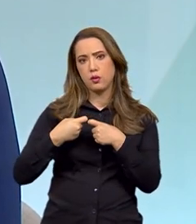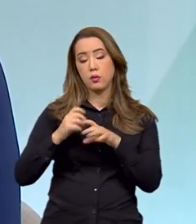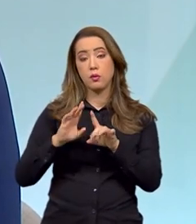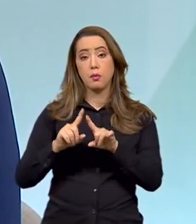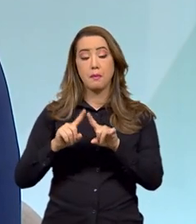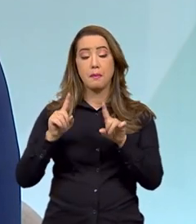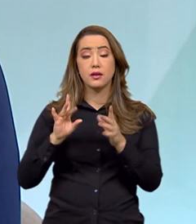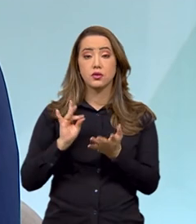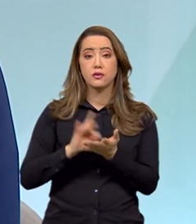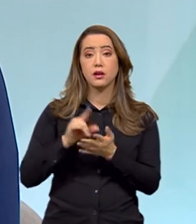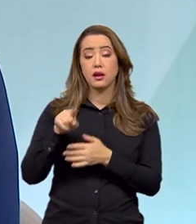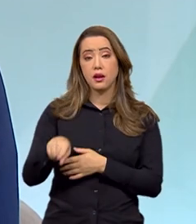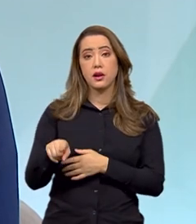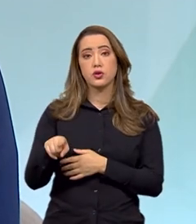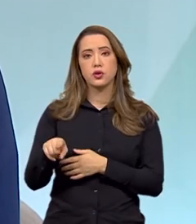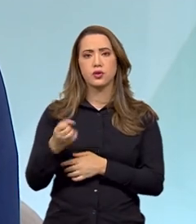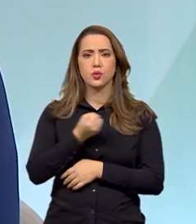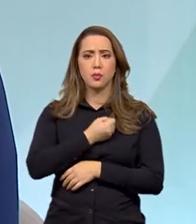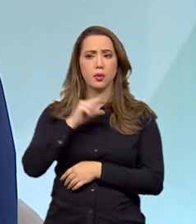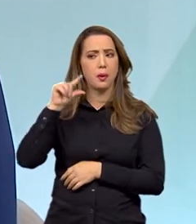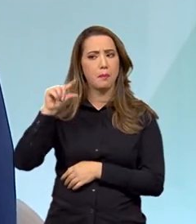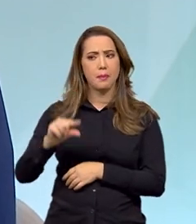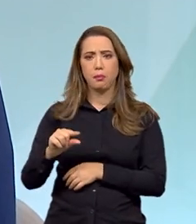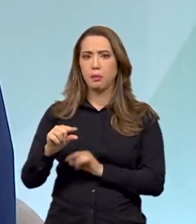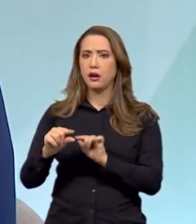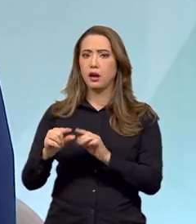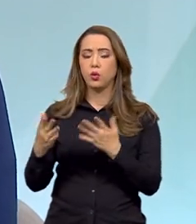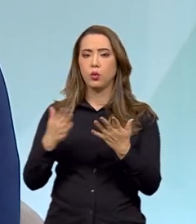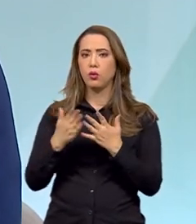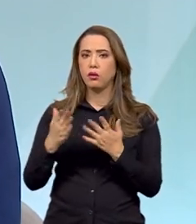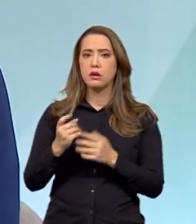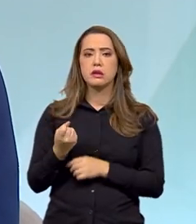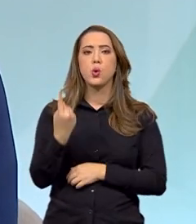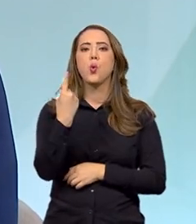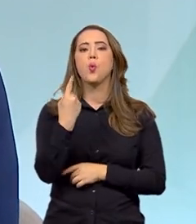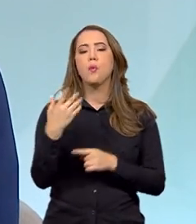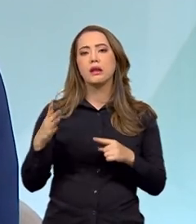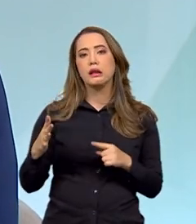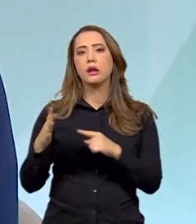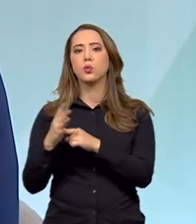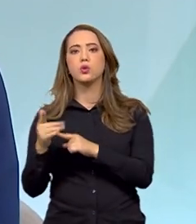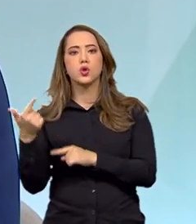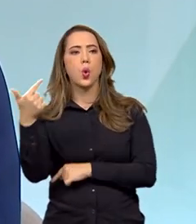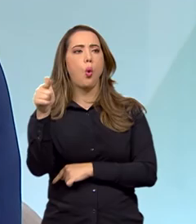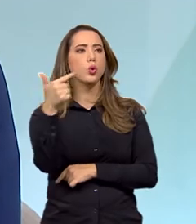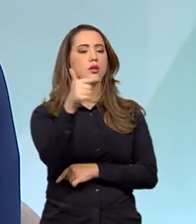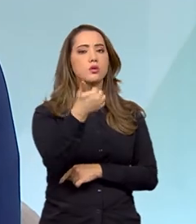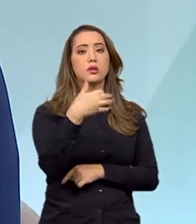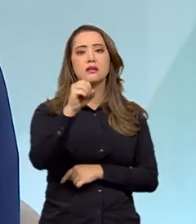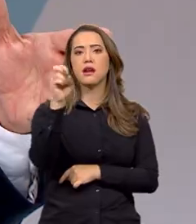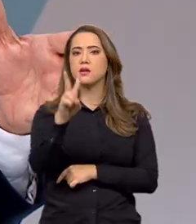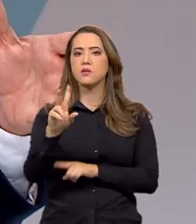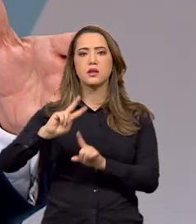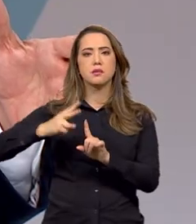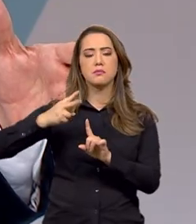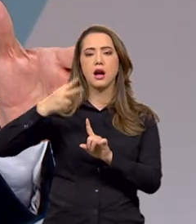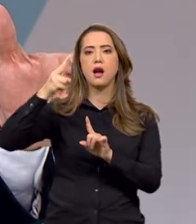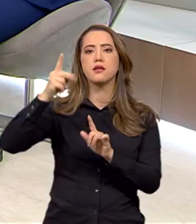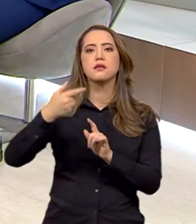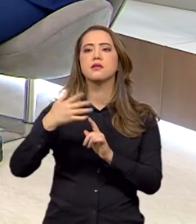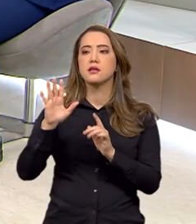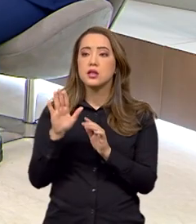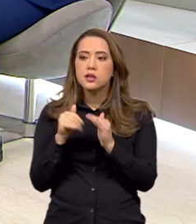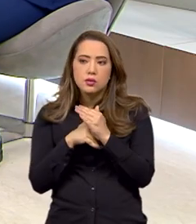Na verdade, isso é muito subnotificado. Para cada denúncia feita, existem algumas dezenas não feitas. Até porque envolve familiares.